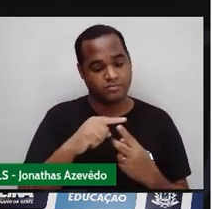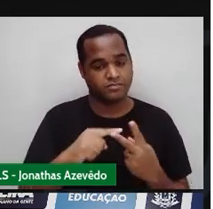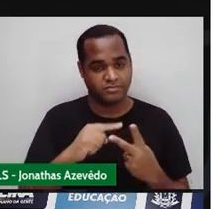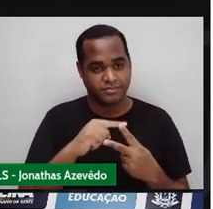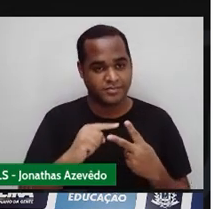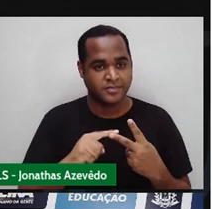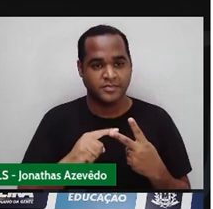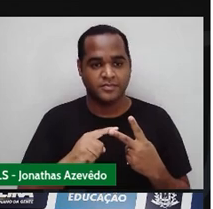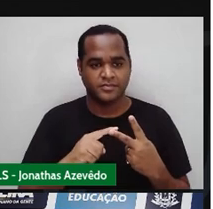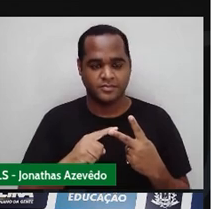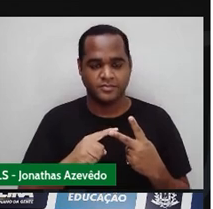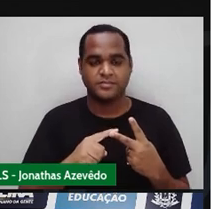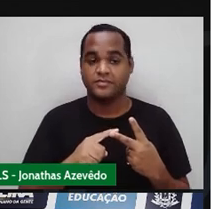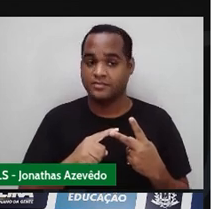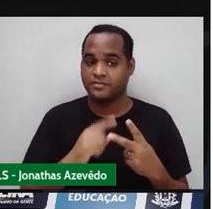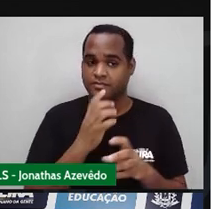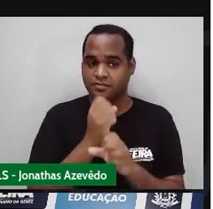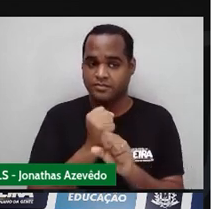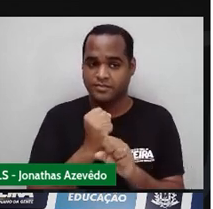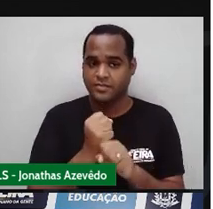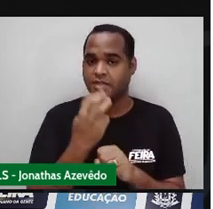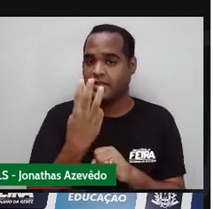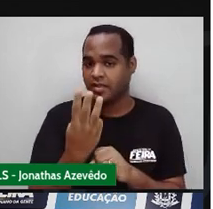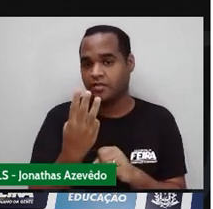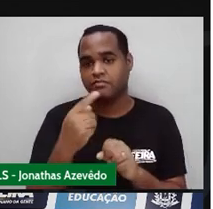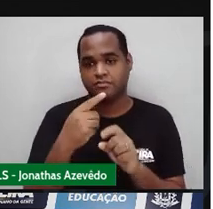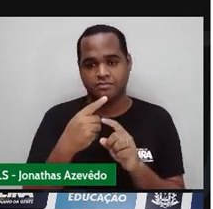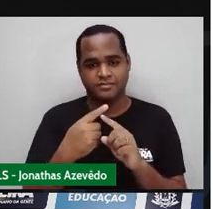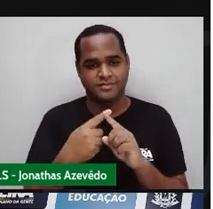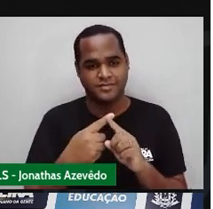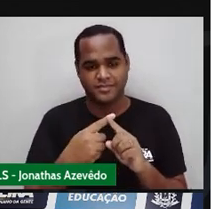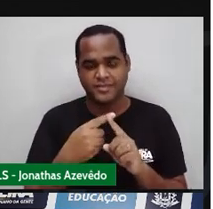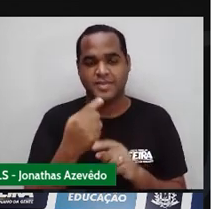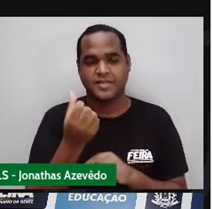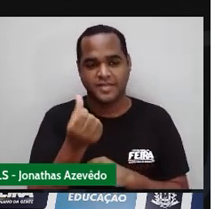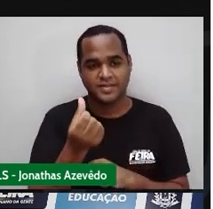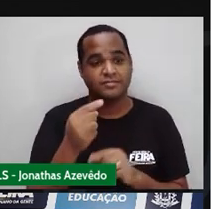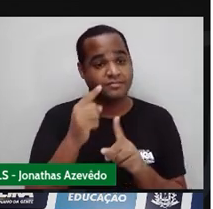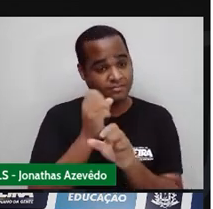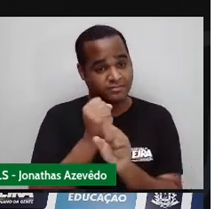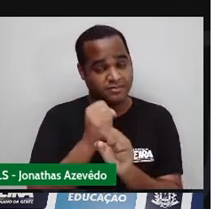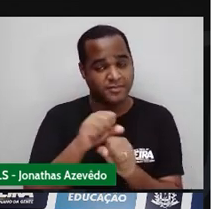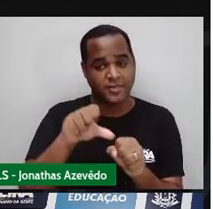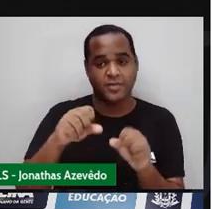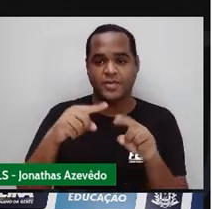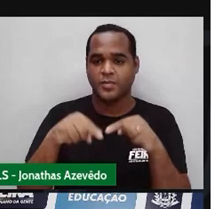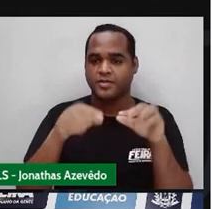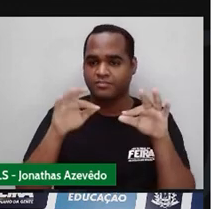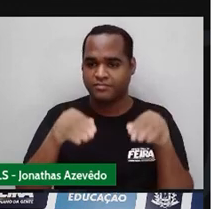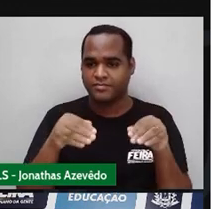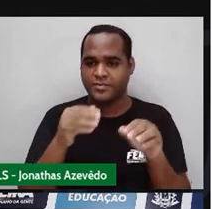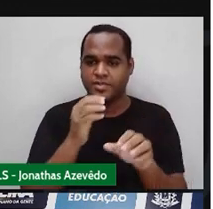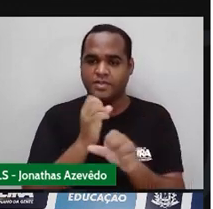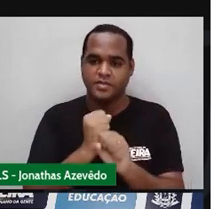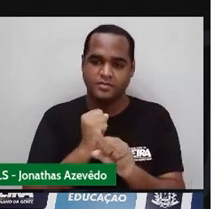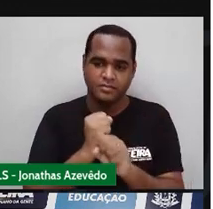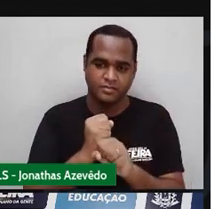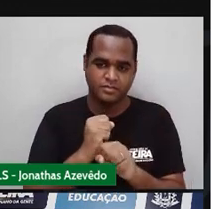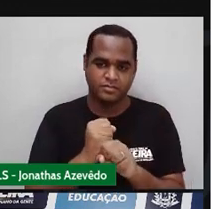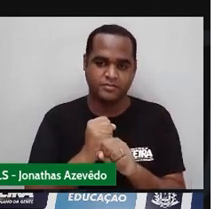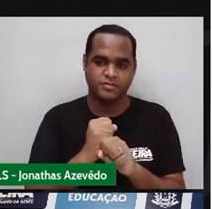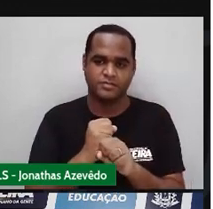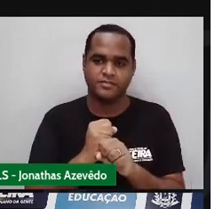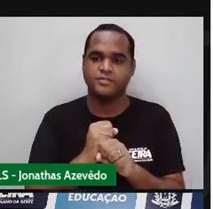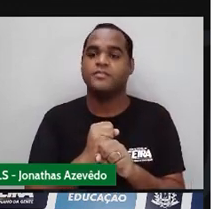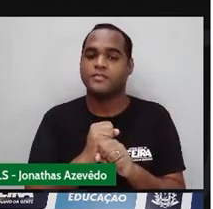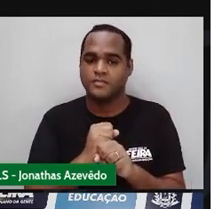Aí eu somo eles dois Eu somo 3 com 6 Que dá 9 Depois no final É só somar 4 O meu deu 9 9 mais